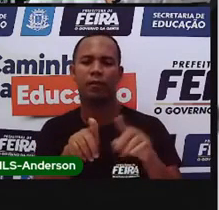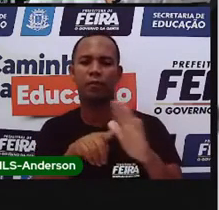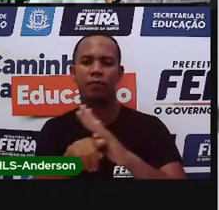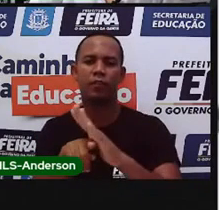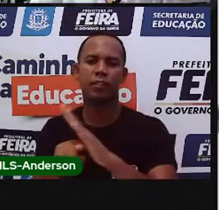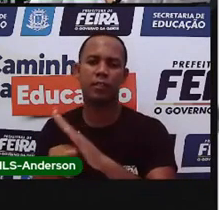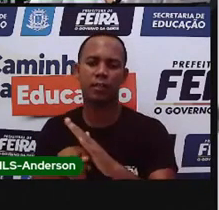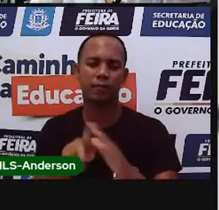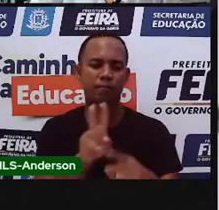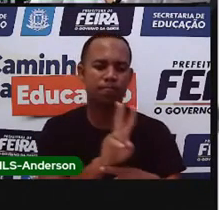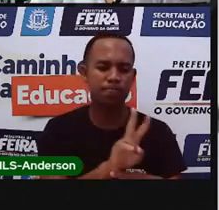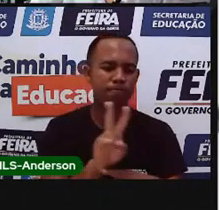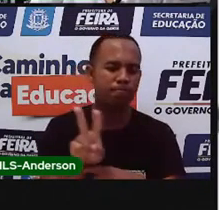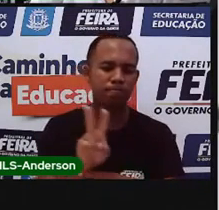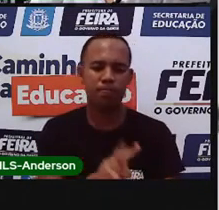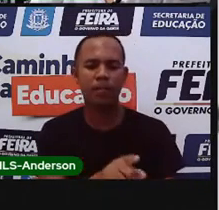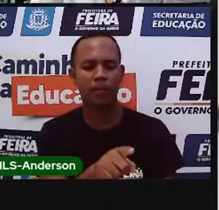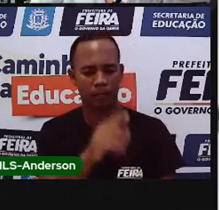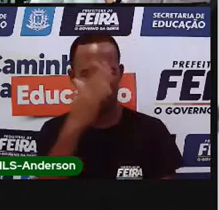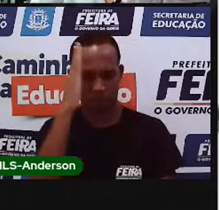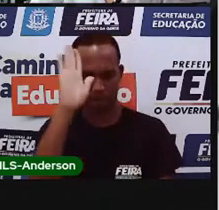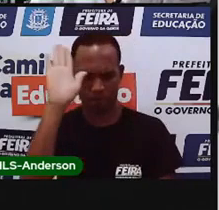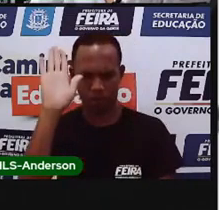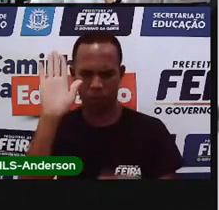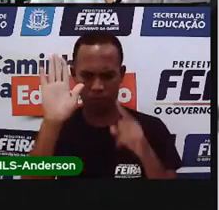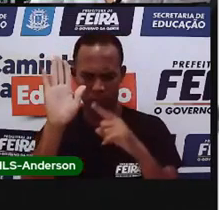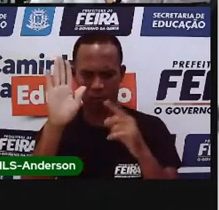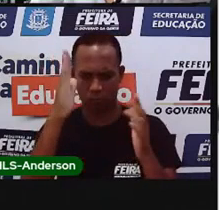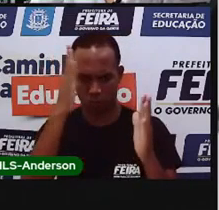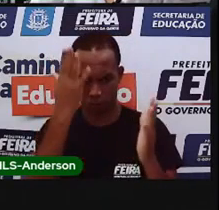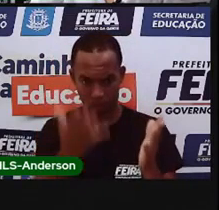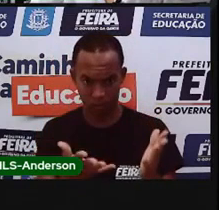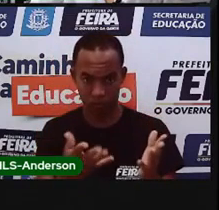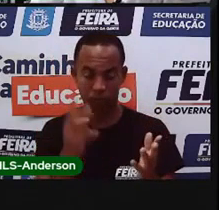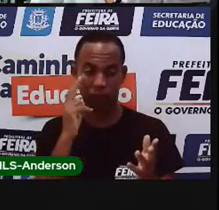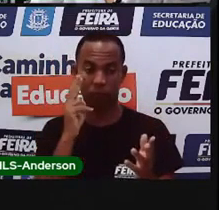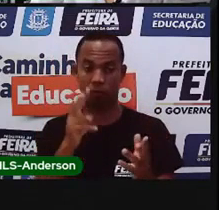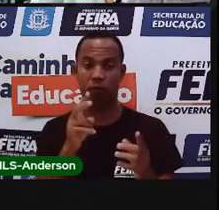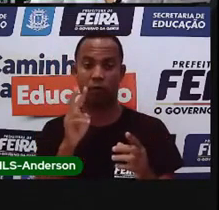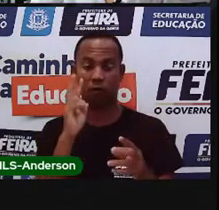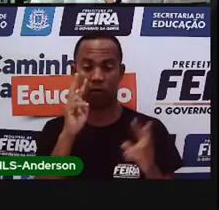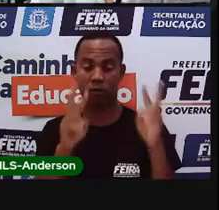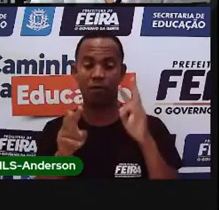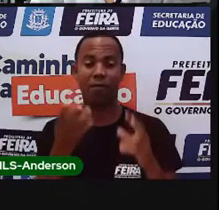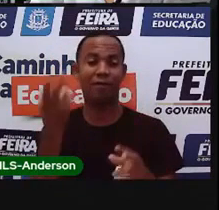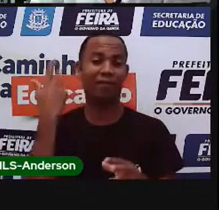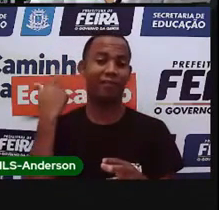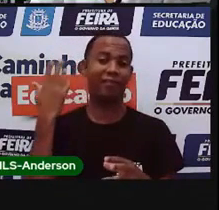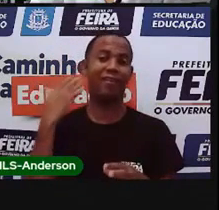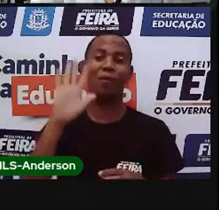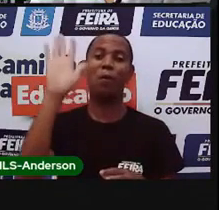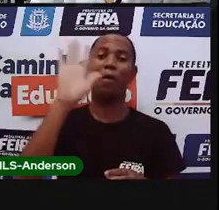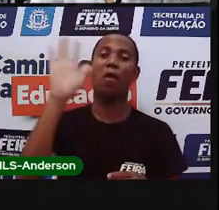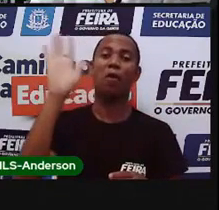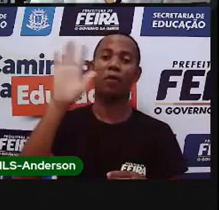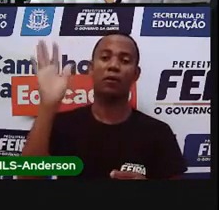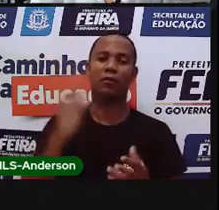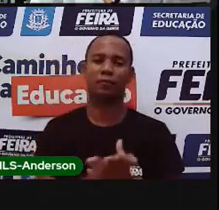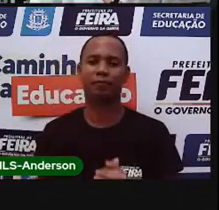os eleitos estão cumprindo com aquilo que prometeram em suas campanhas eleitorais.